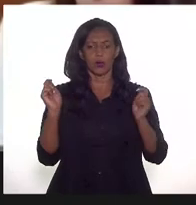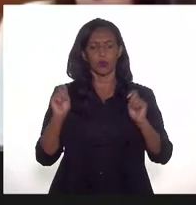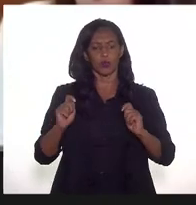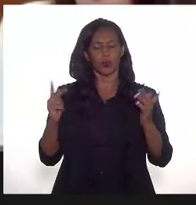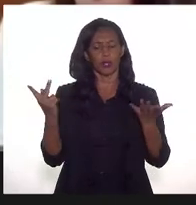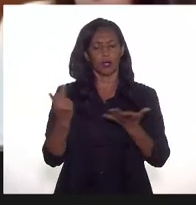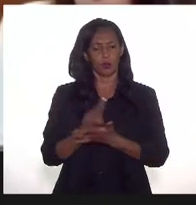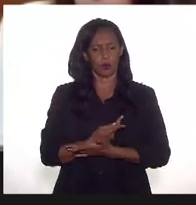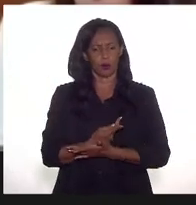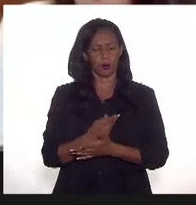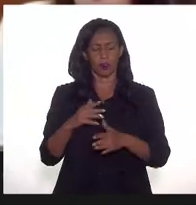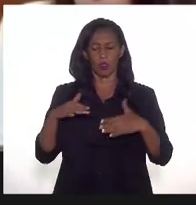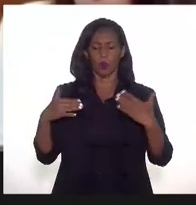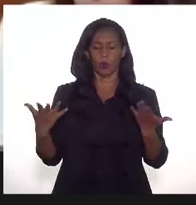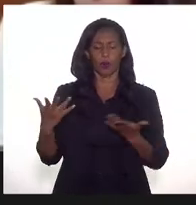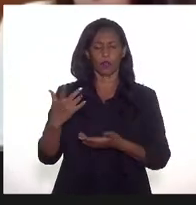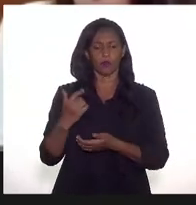quando